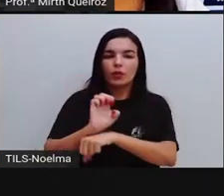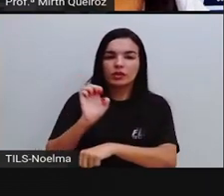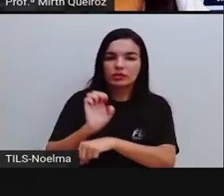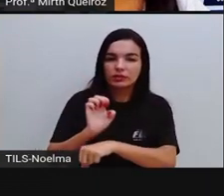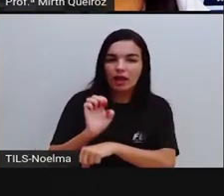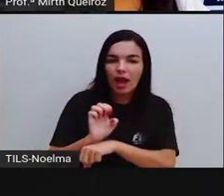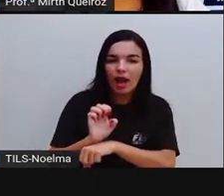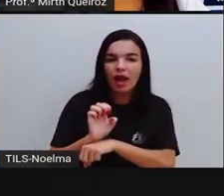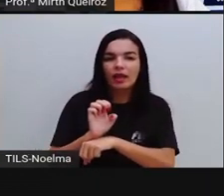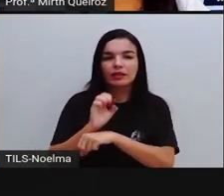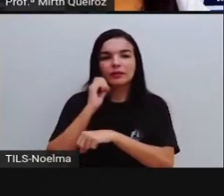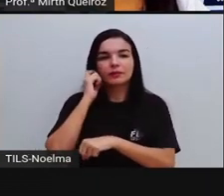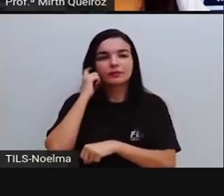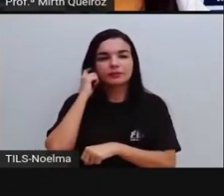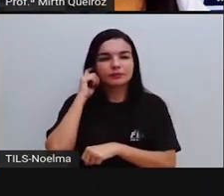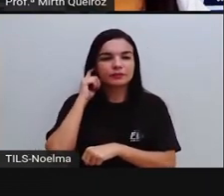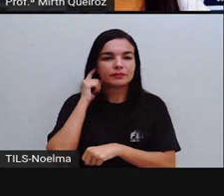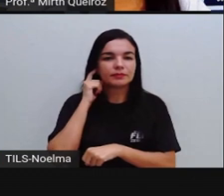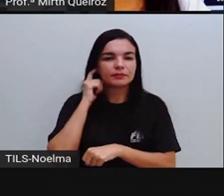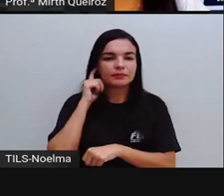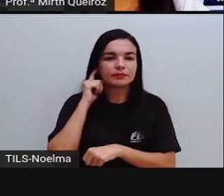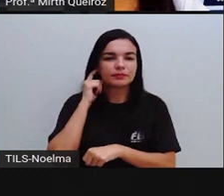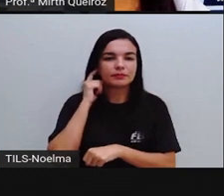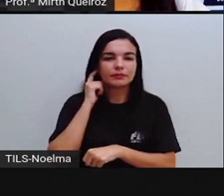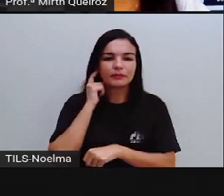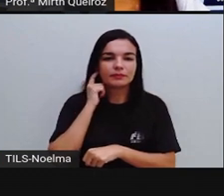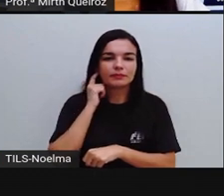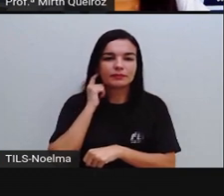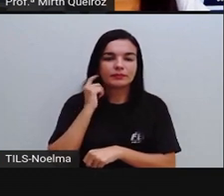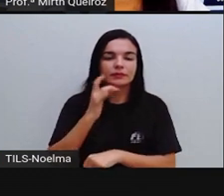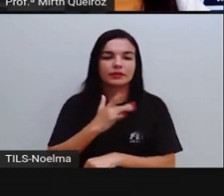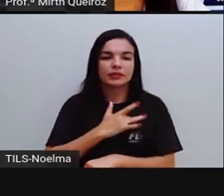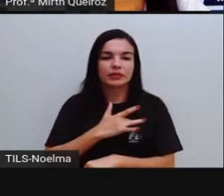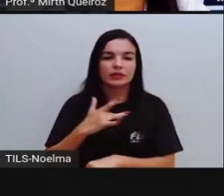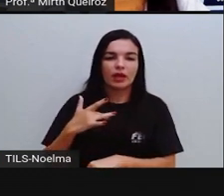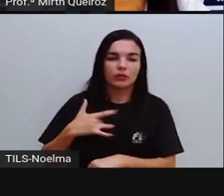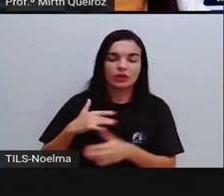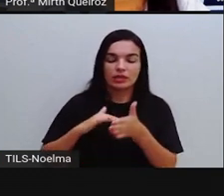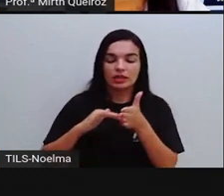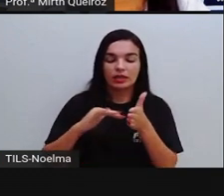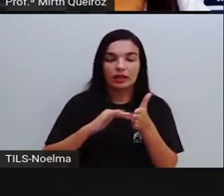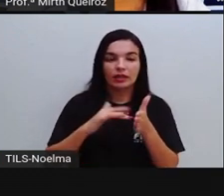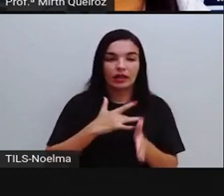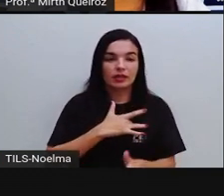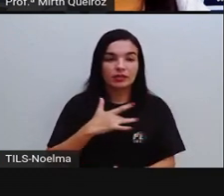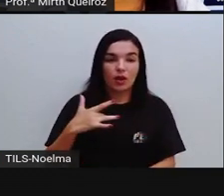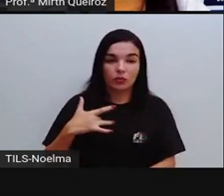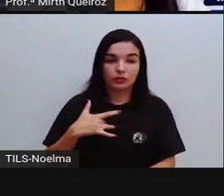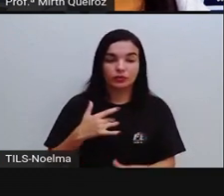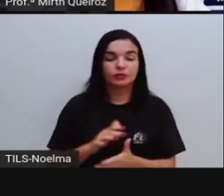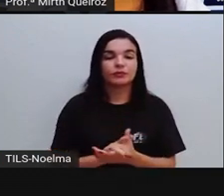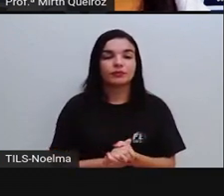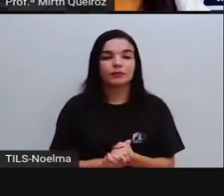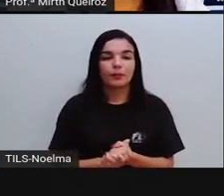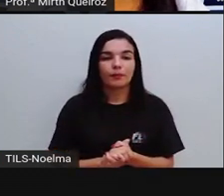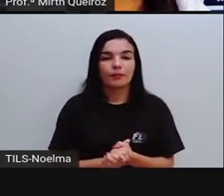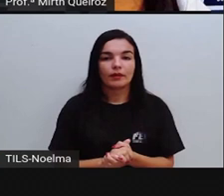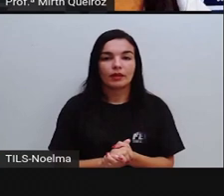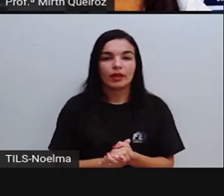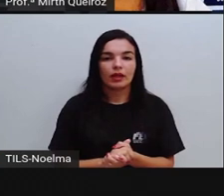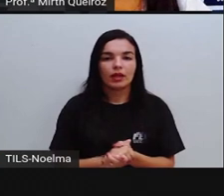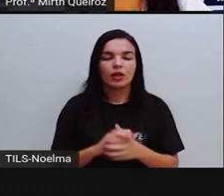Juntamente aí, nesse governo do Estado, na área de saúde, né? Secretaria de Saúde, nesse caso.